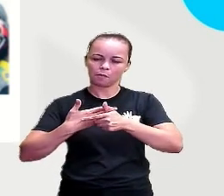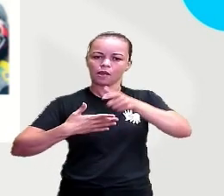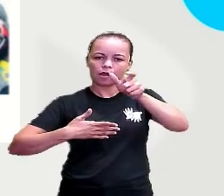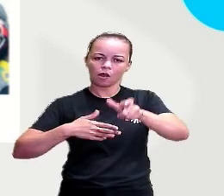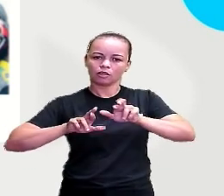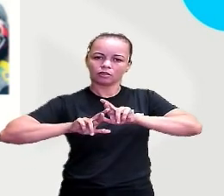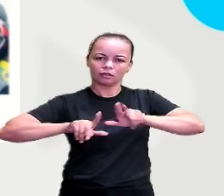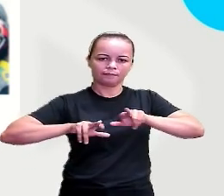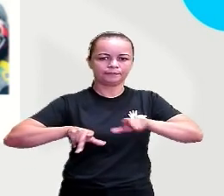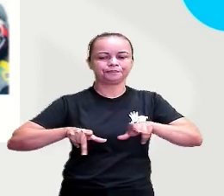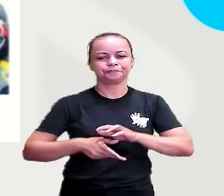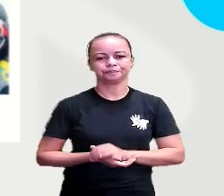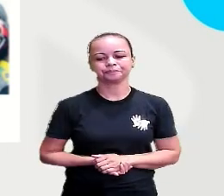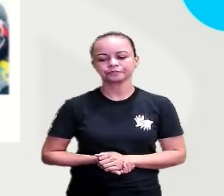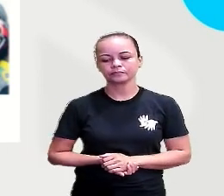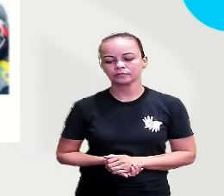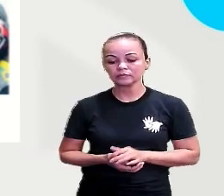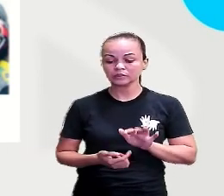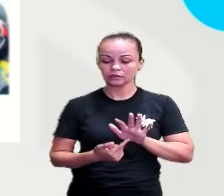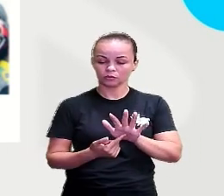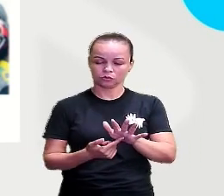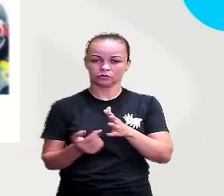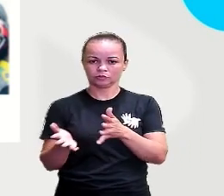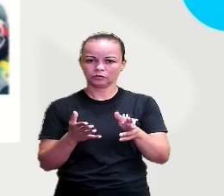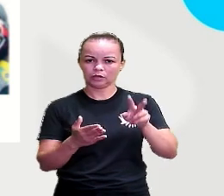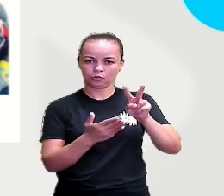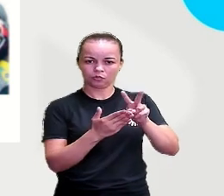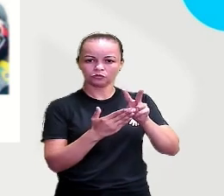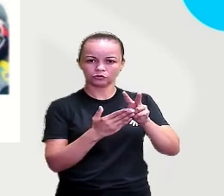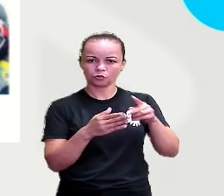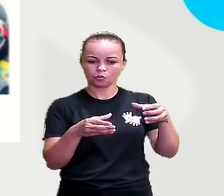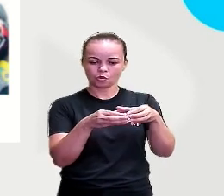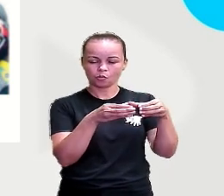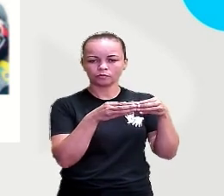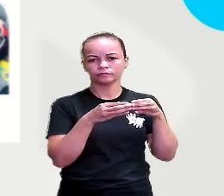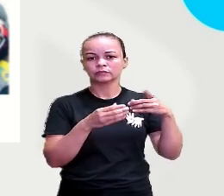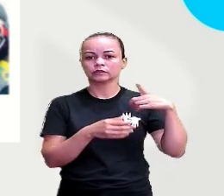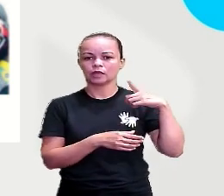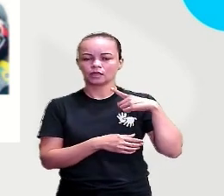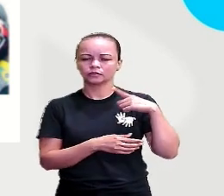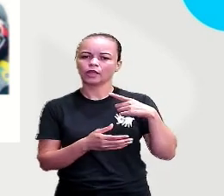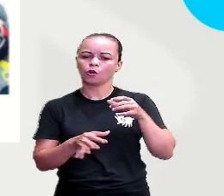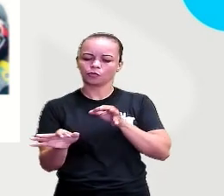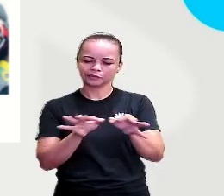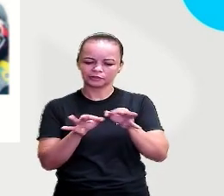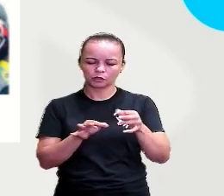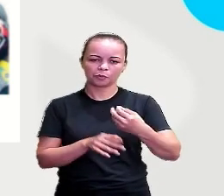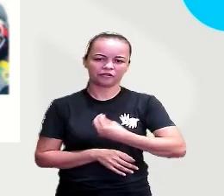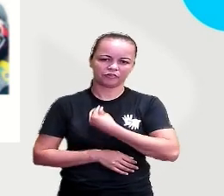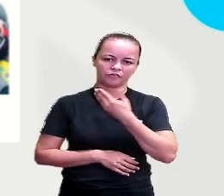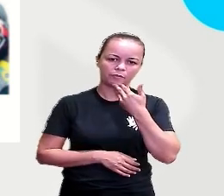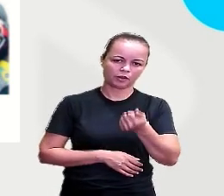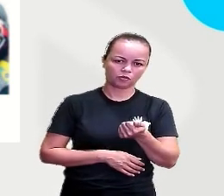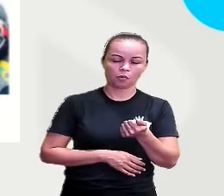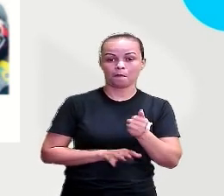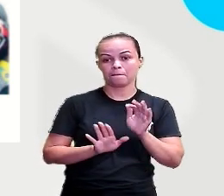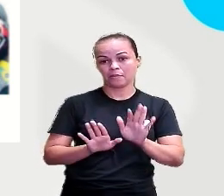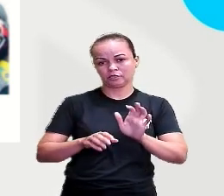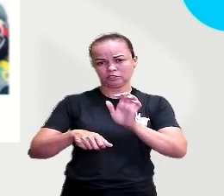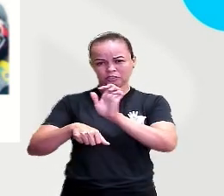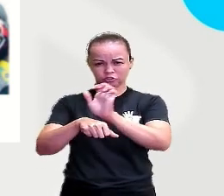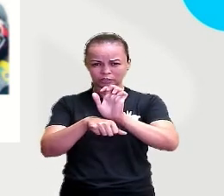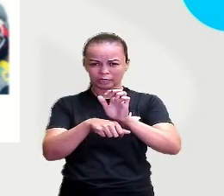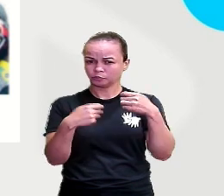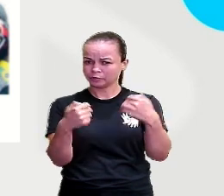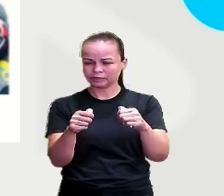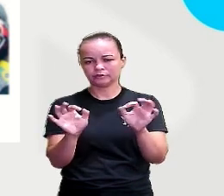que funciona nas aldeias indígenas. Eles têm uma organização para viver melhor, mas eles não necessitam de um Estado como a